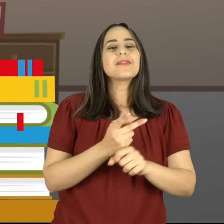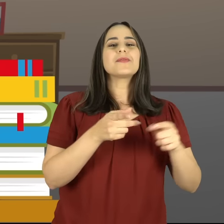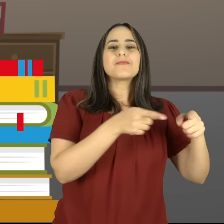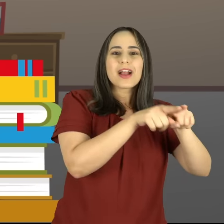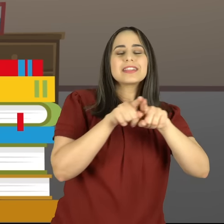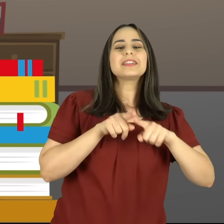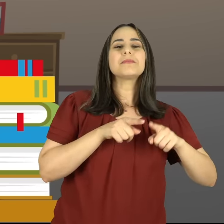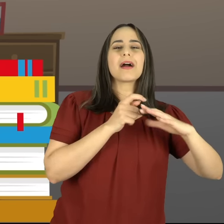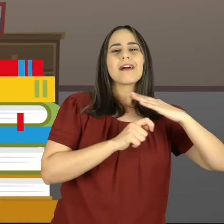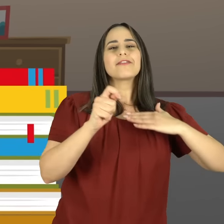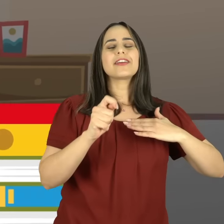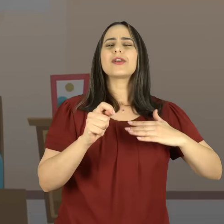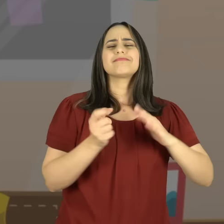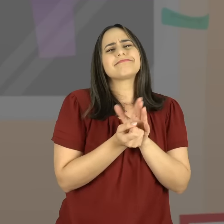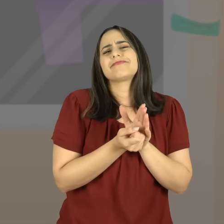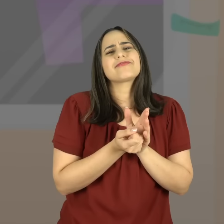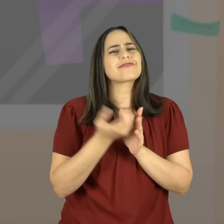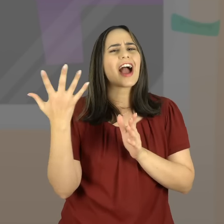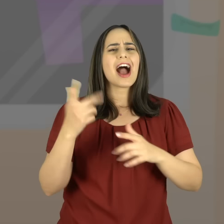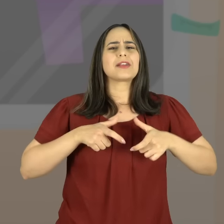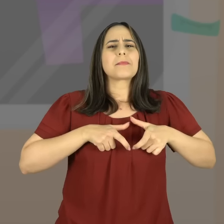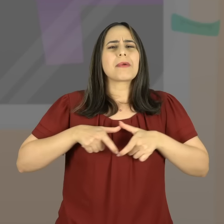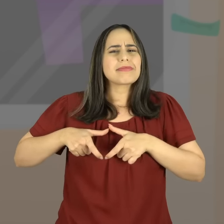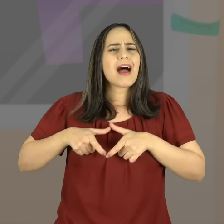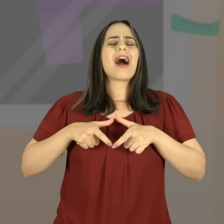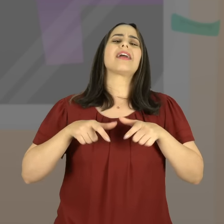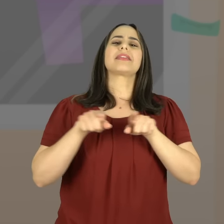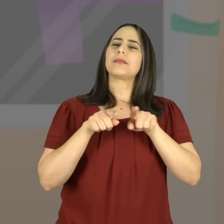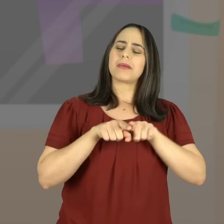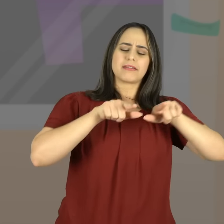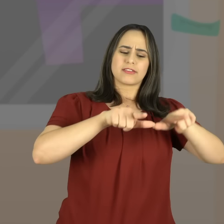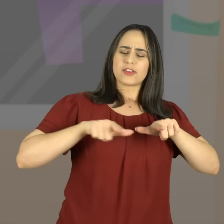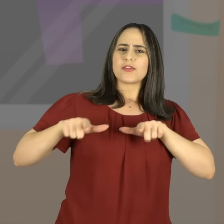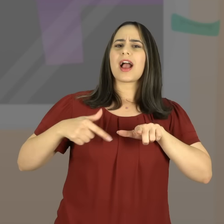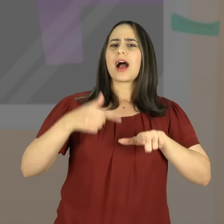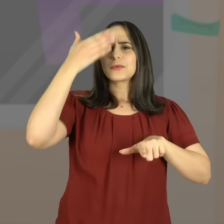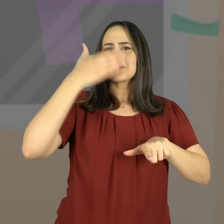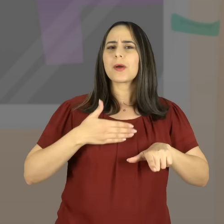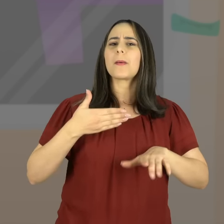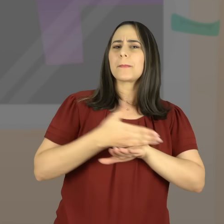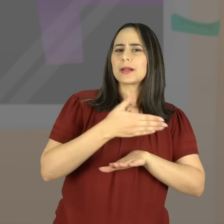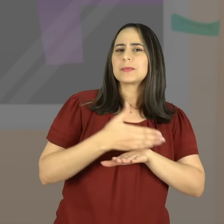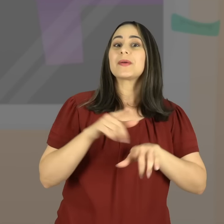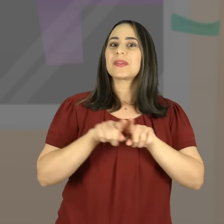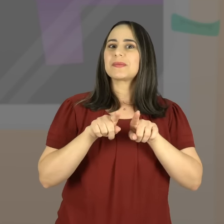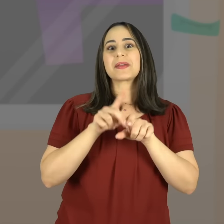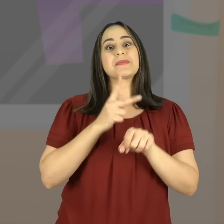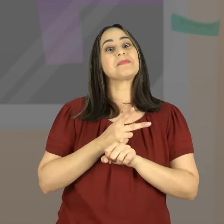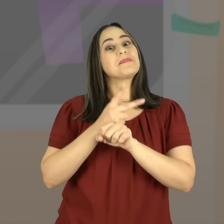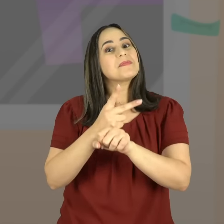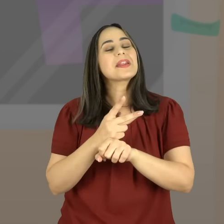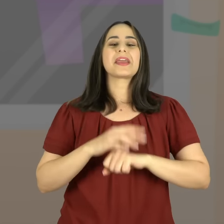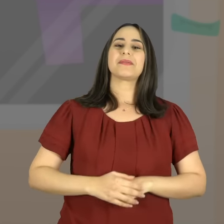oferecidas pelas distribuidoras participantes do projeto. São milhares de medalhas, milhares de certificados de participação e